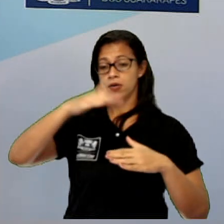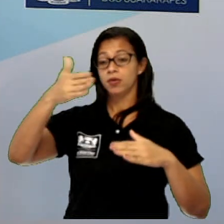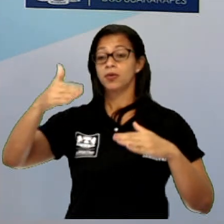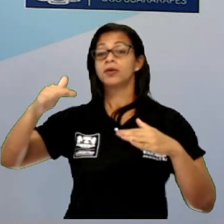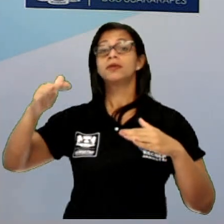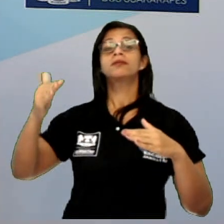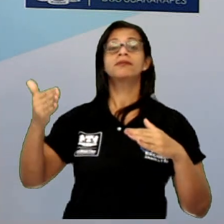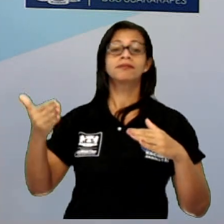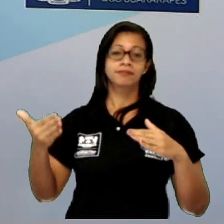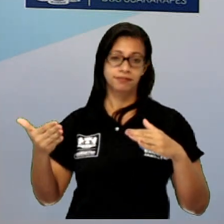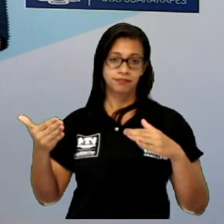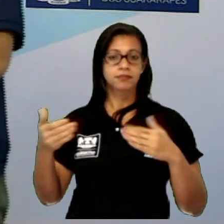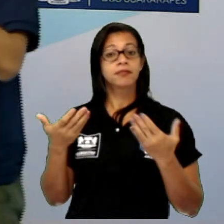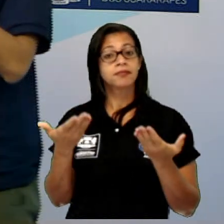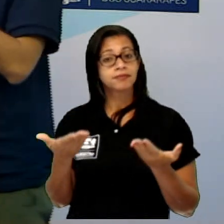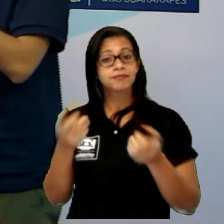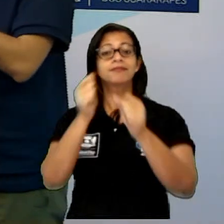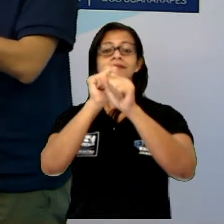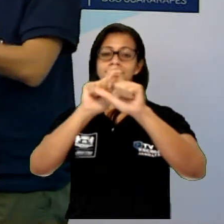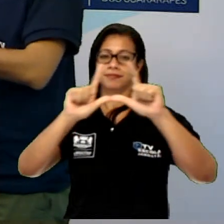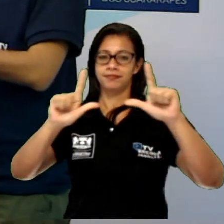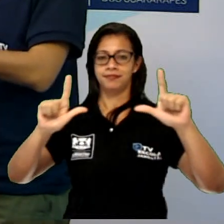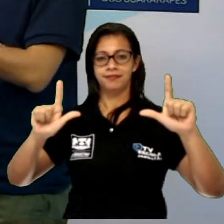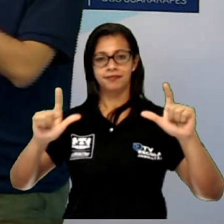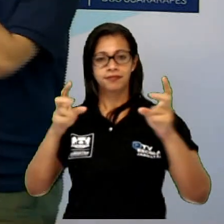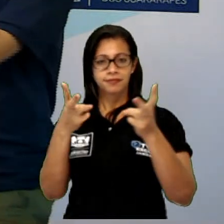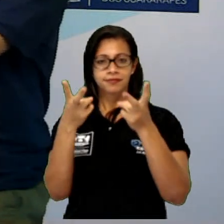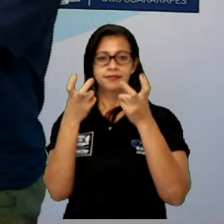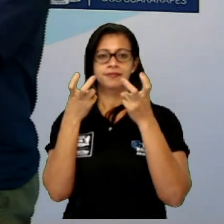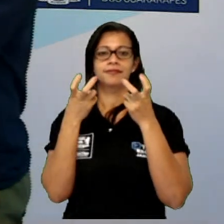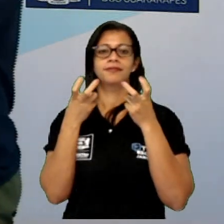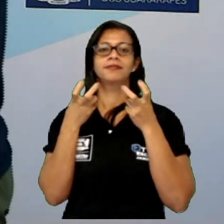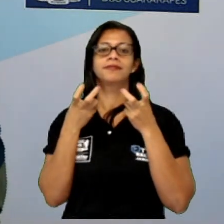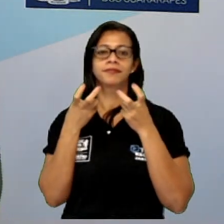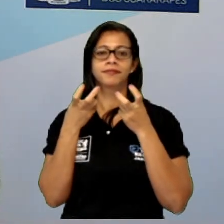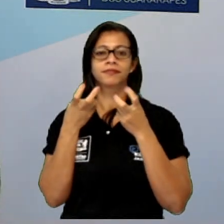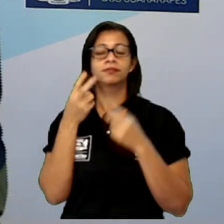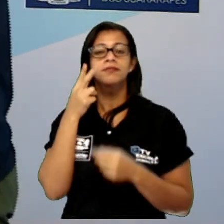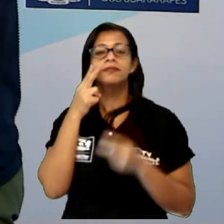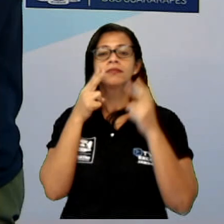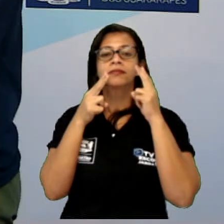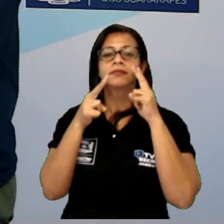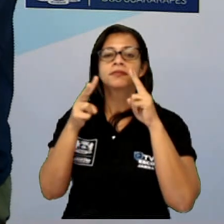uma paisagem. A gente está percebendo essa paisagem através do nosso olhar,